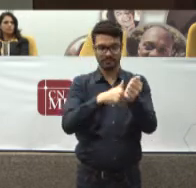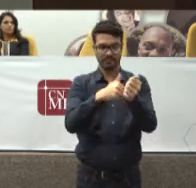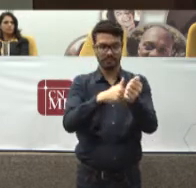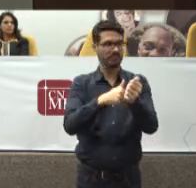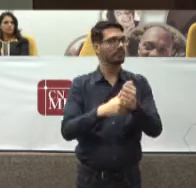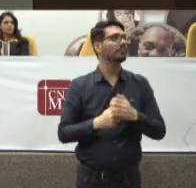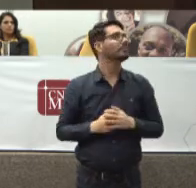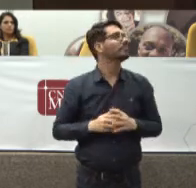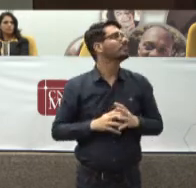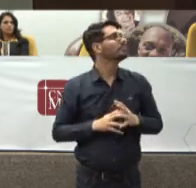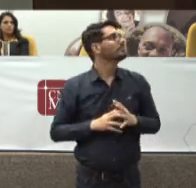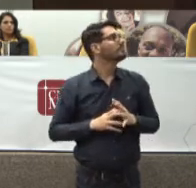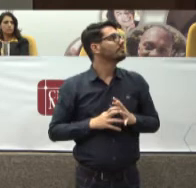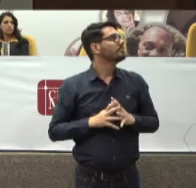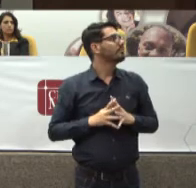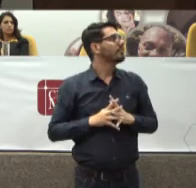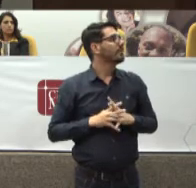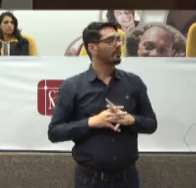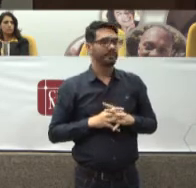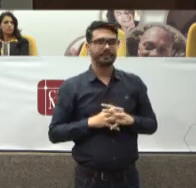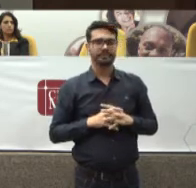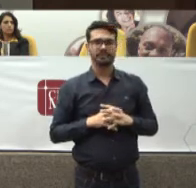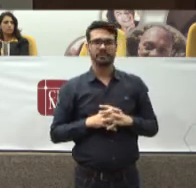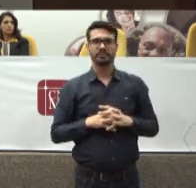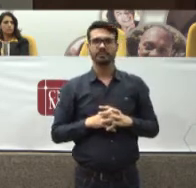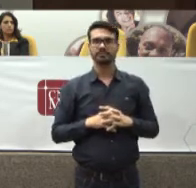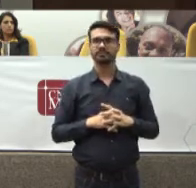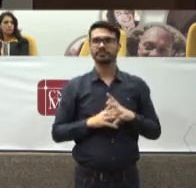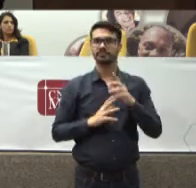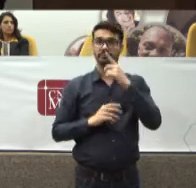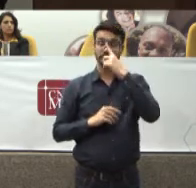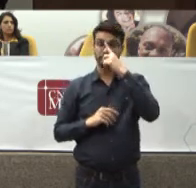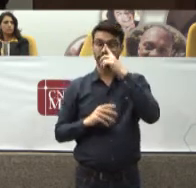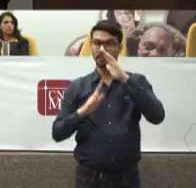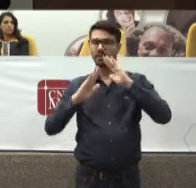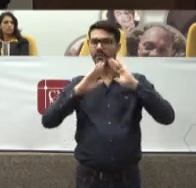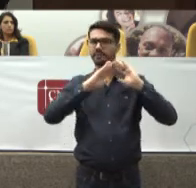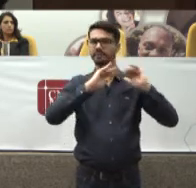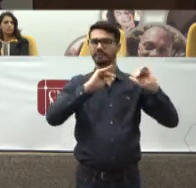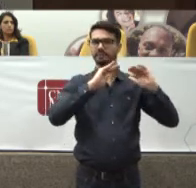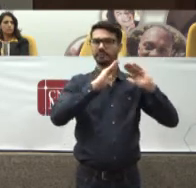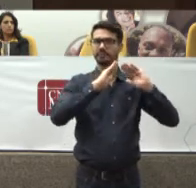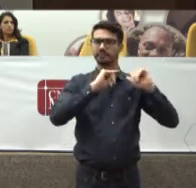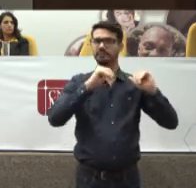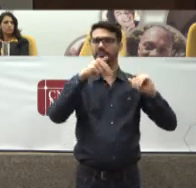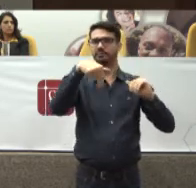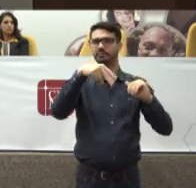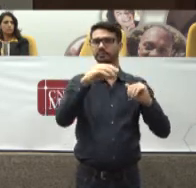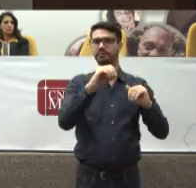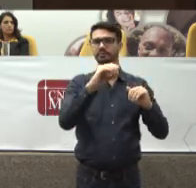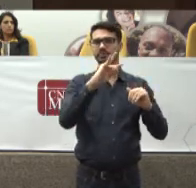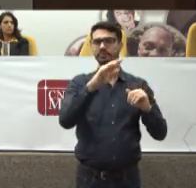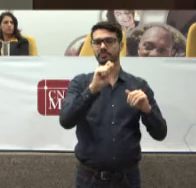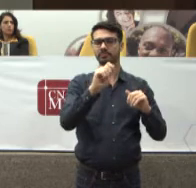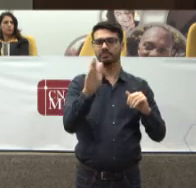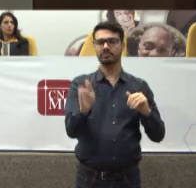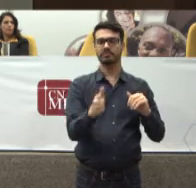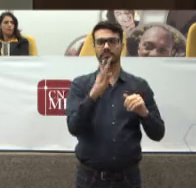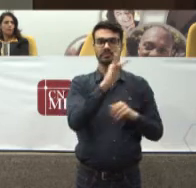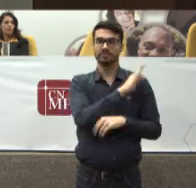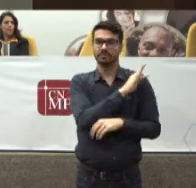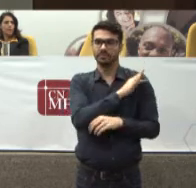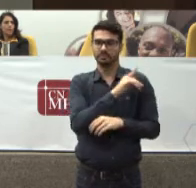Nós vamos ter A solicitação Das notas técnicas Mediante O preenchimento De uma série De